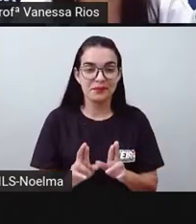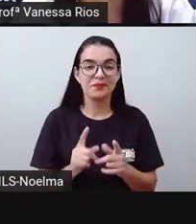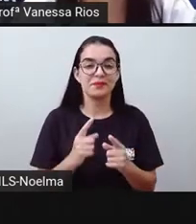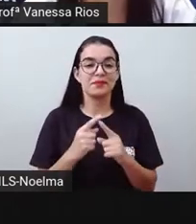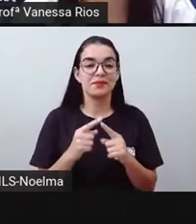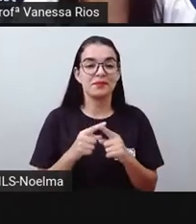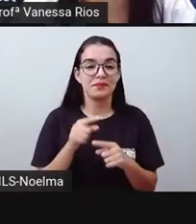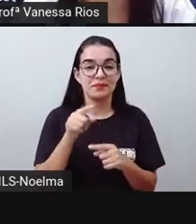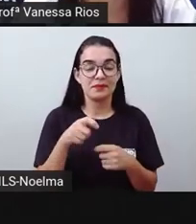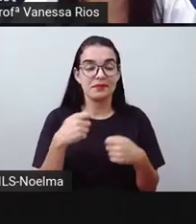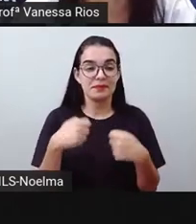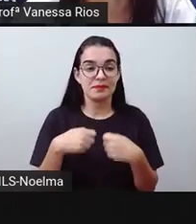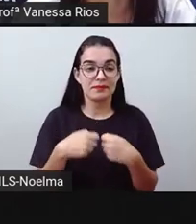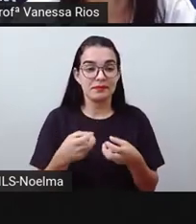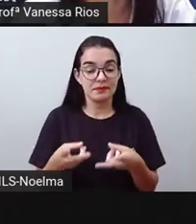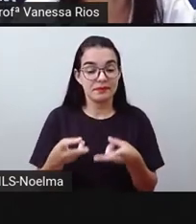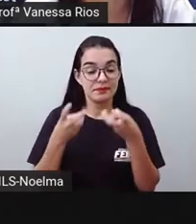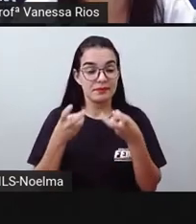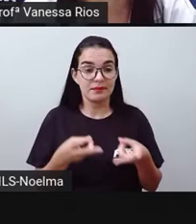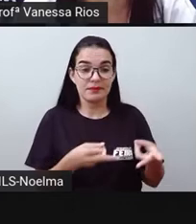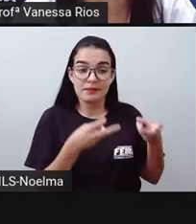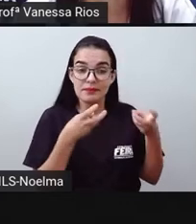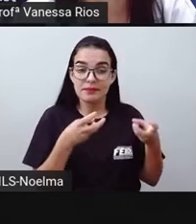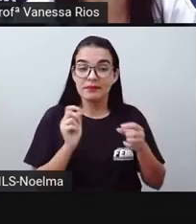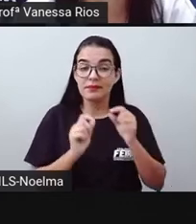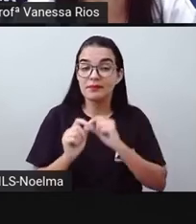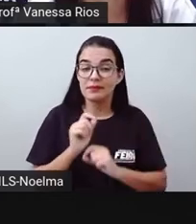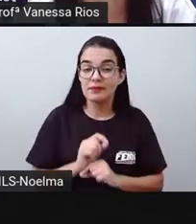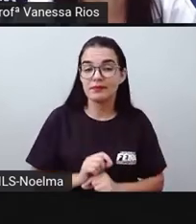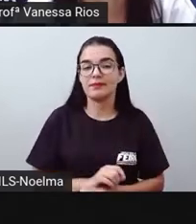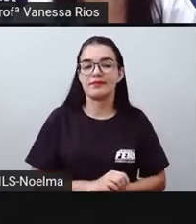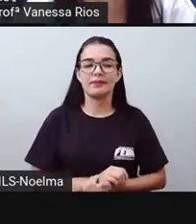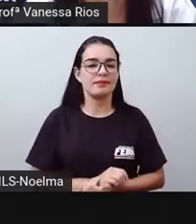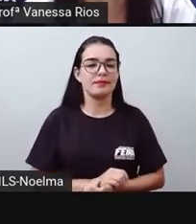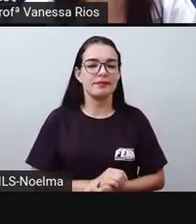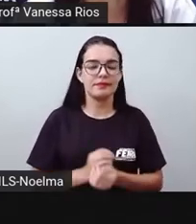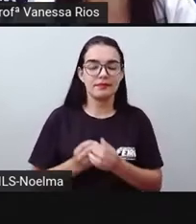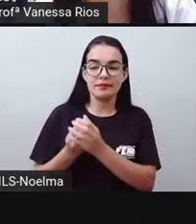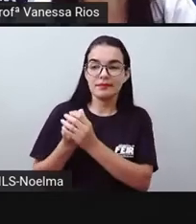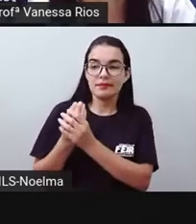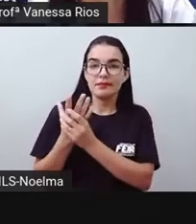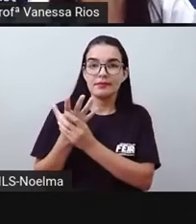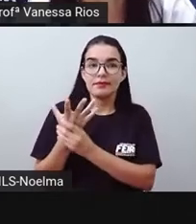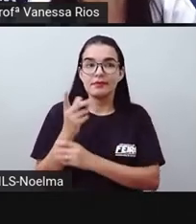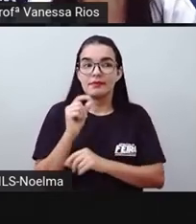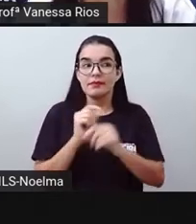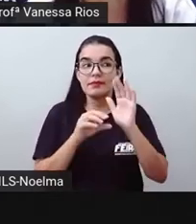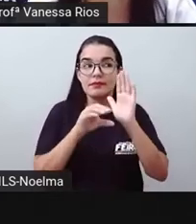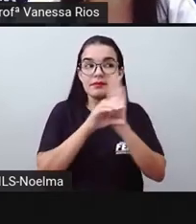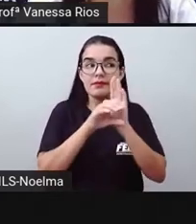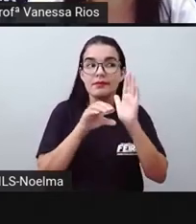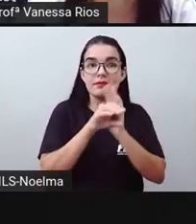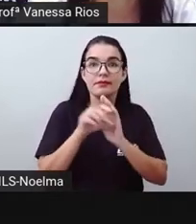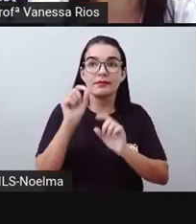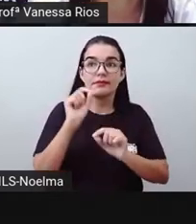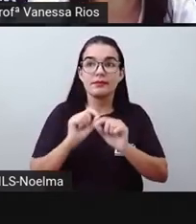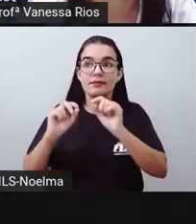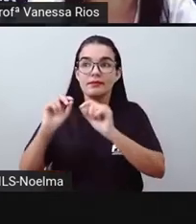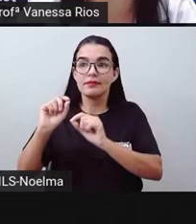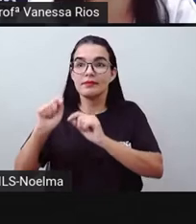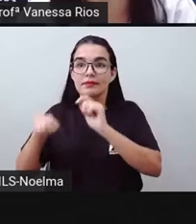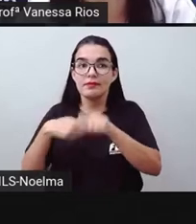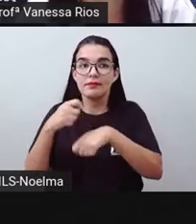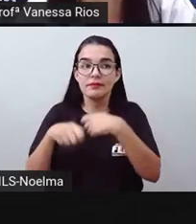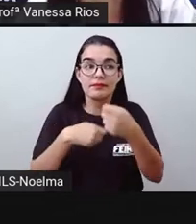resposta para que a gente vá observando, né? E vá também criando os nossos conceitos e as nossas definições